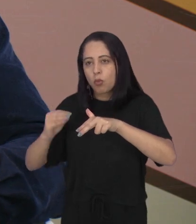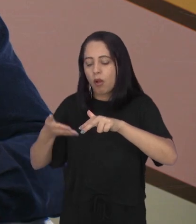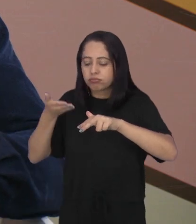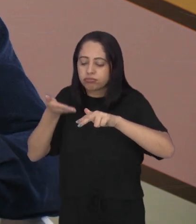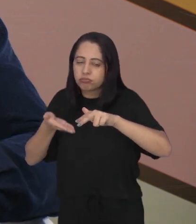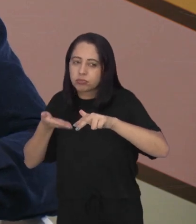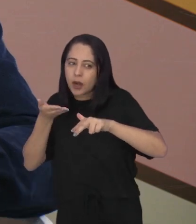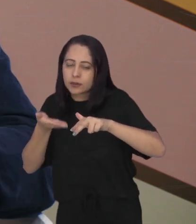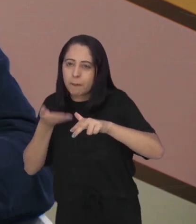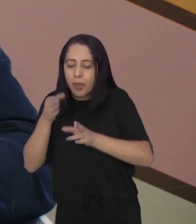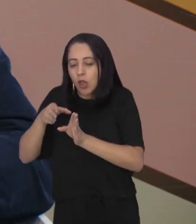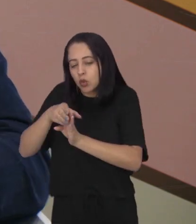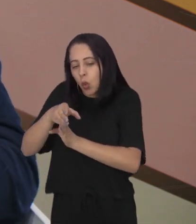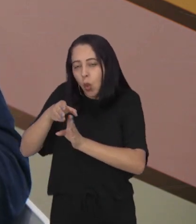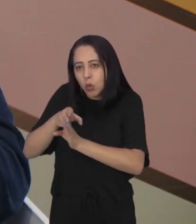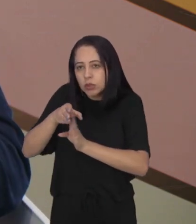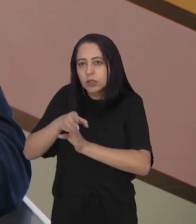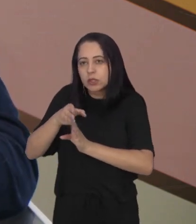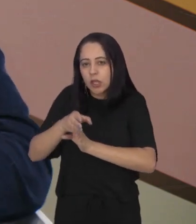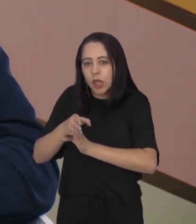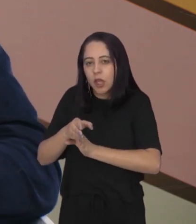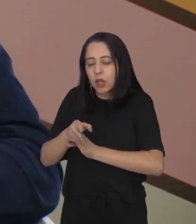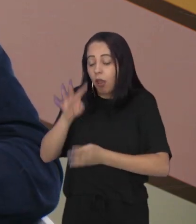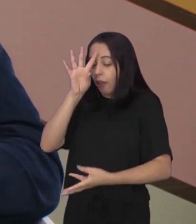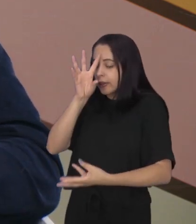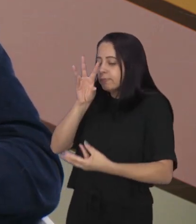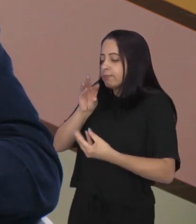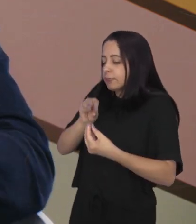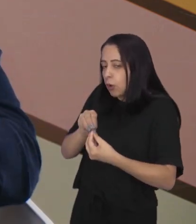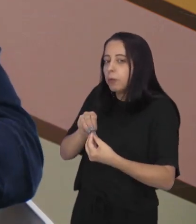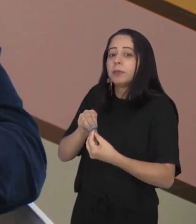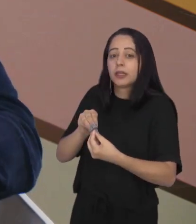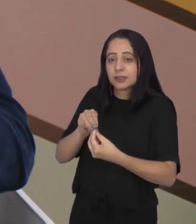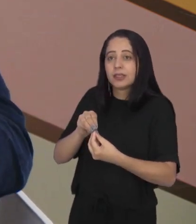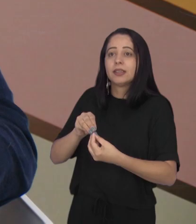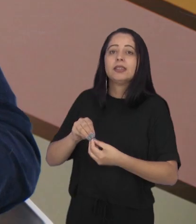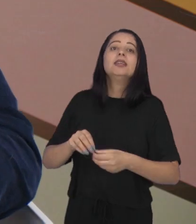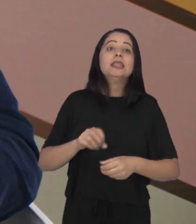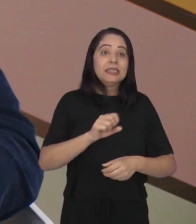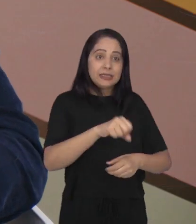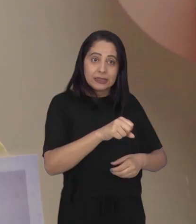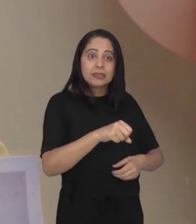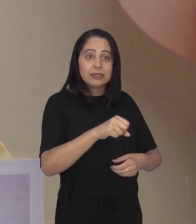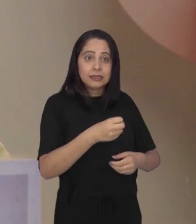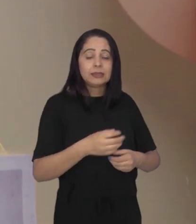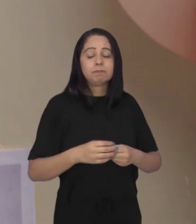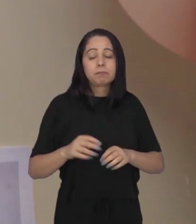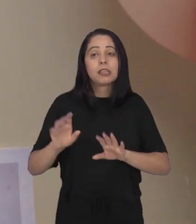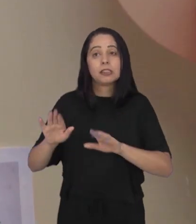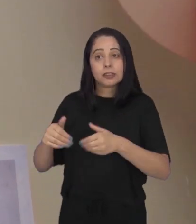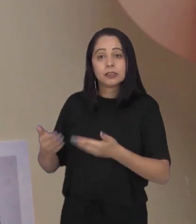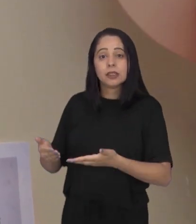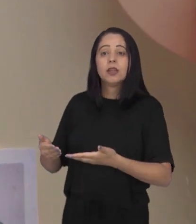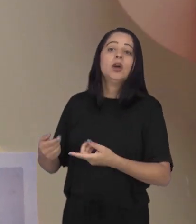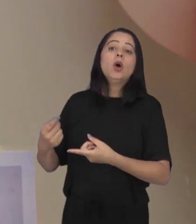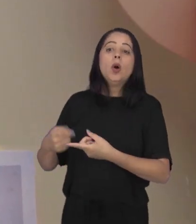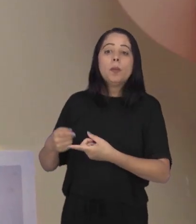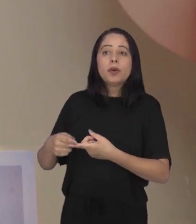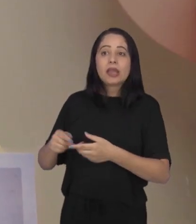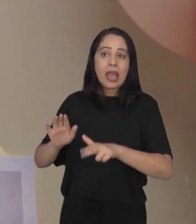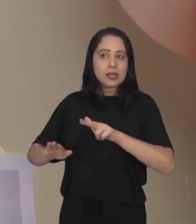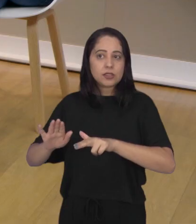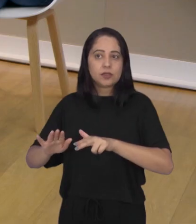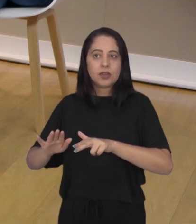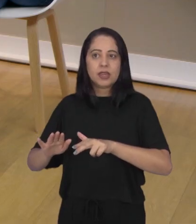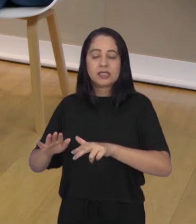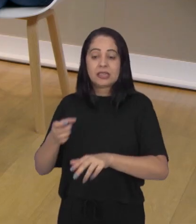orientações e dados de realidade para ele se adaptar ao real que está acontecendo de fato. Sim,